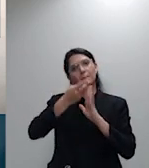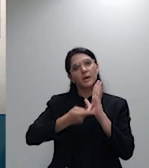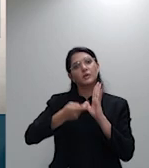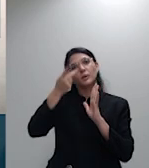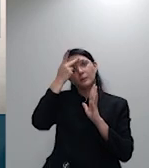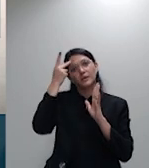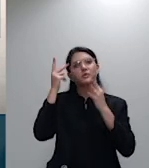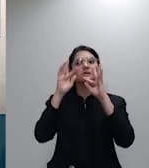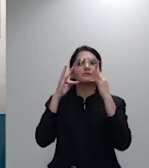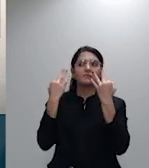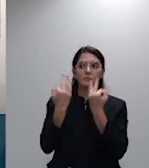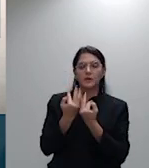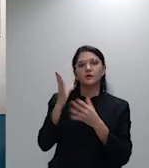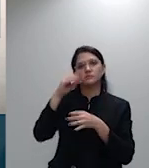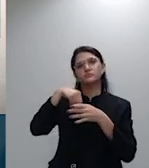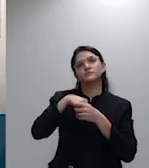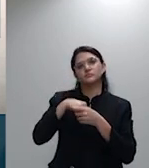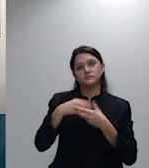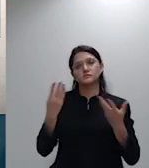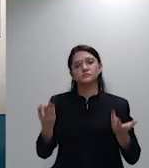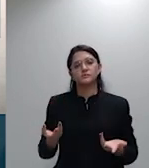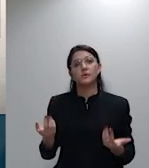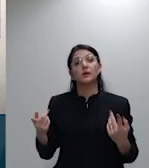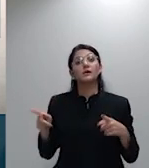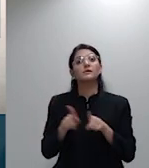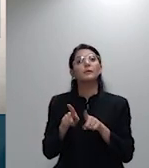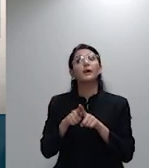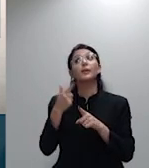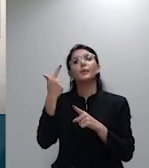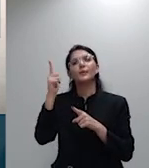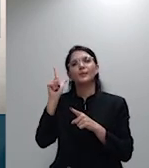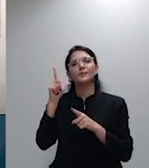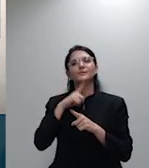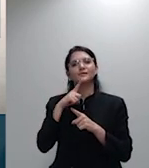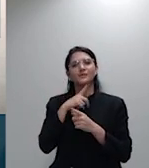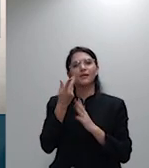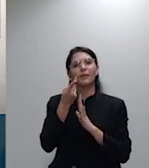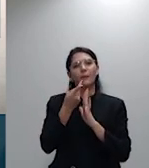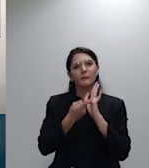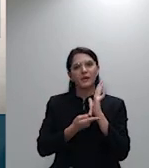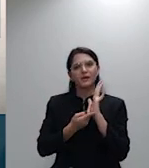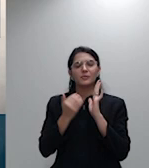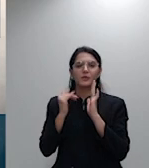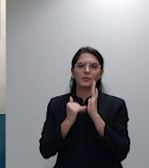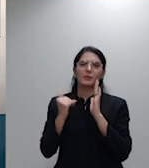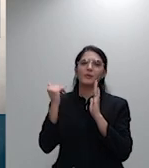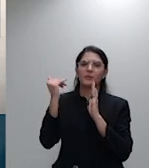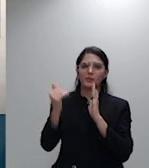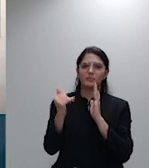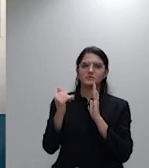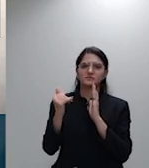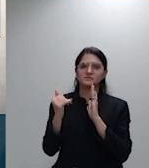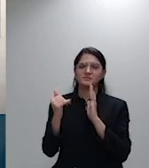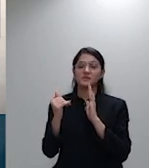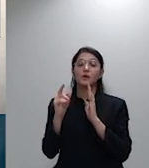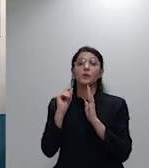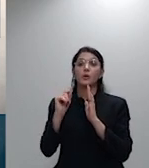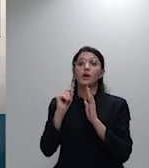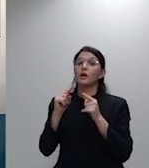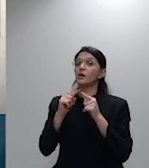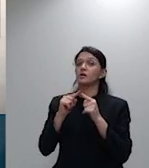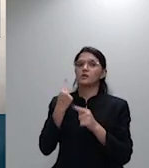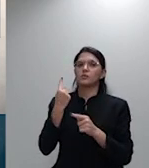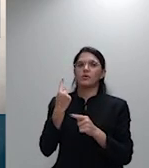operados na modalidade de autogestão aos quais não se aplica o código de defesa do consumidor nos